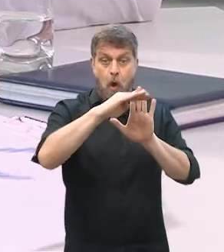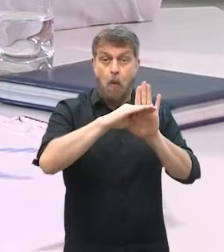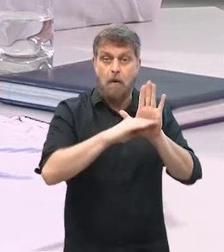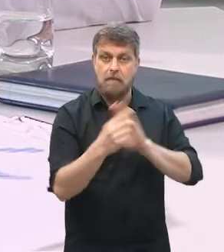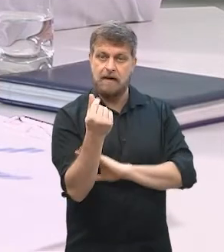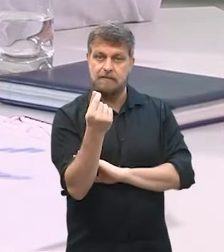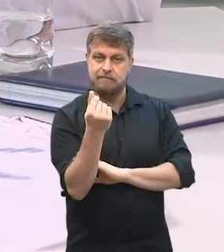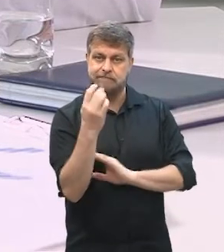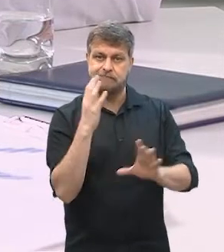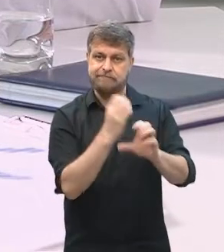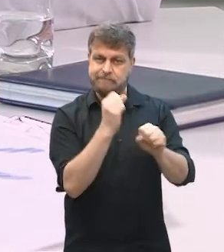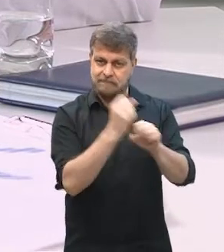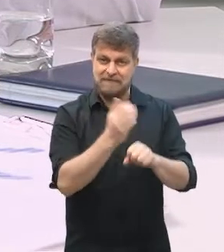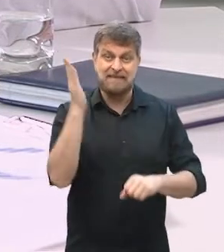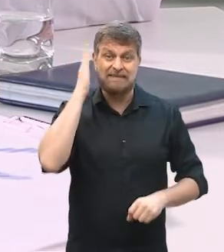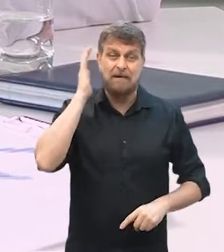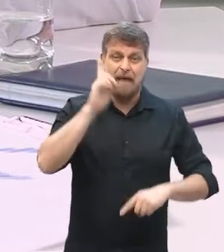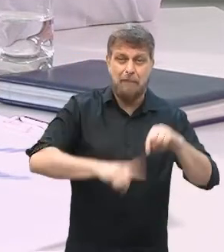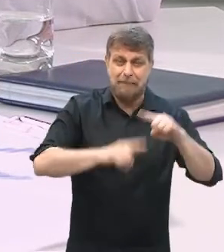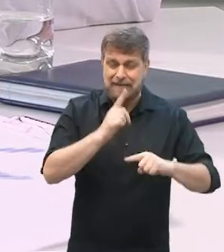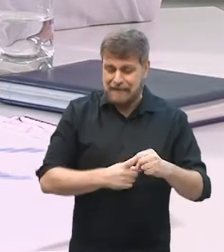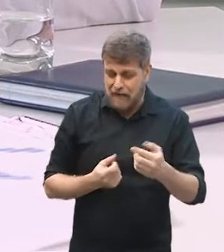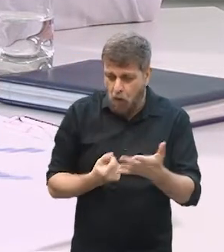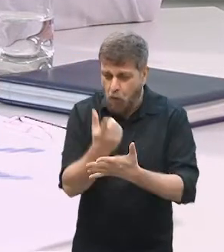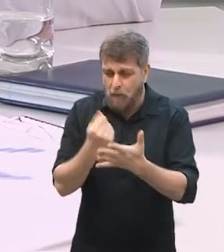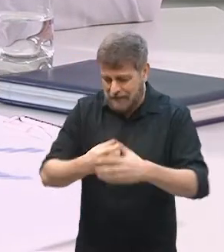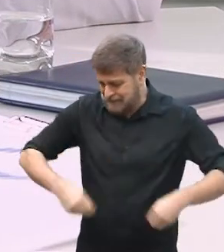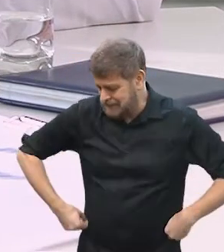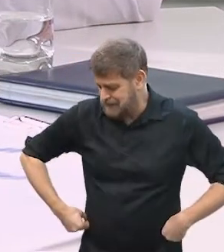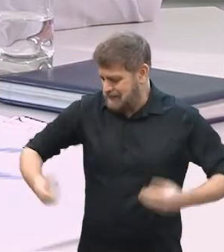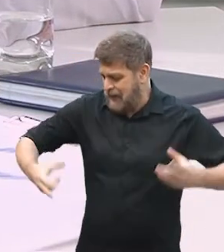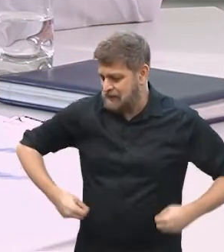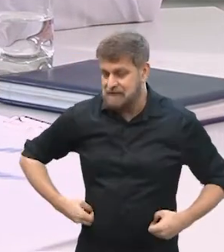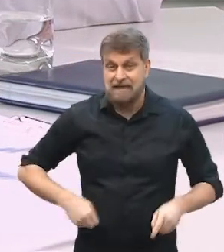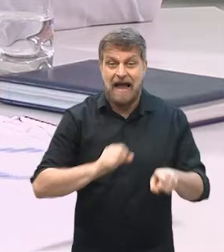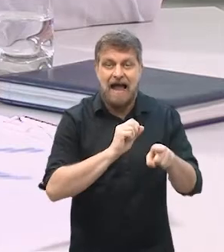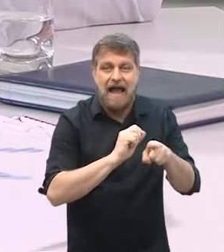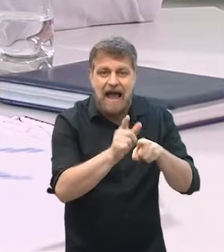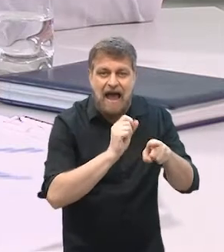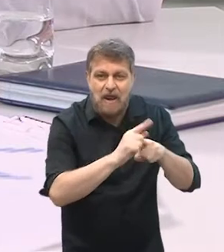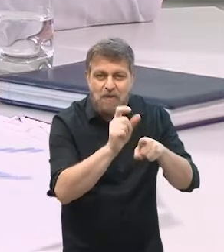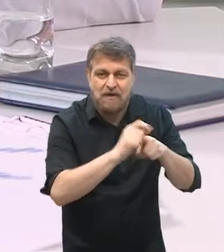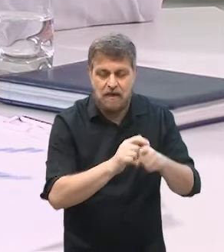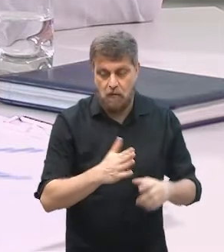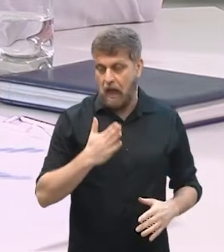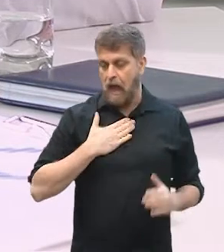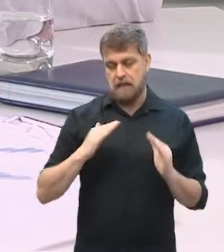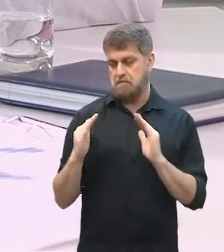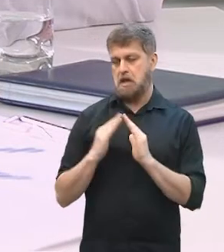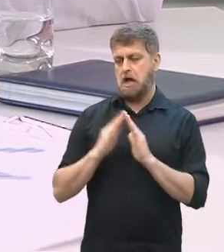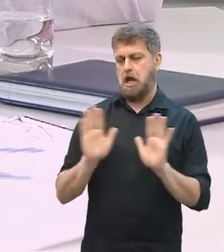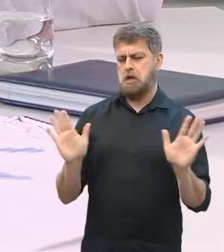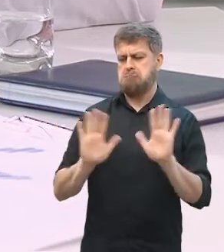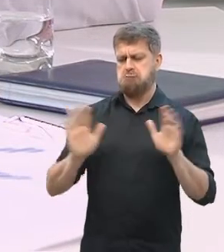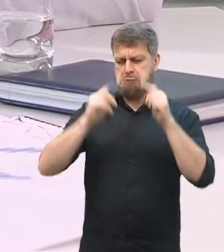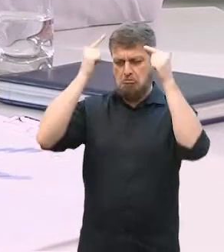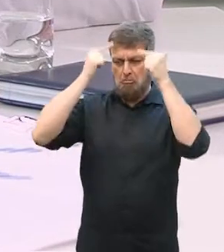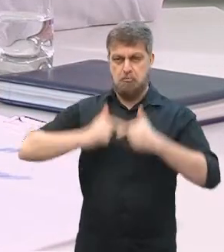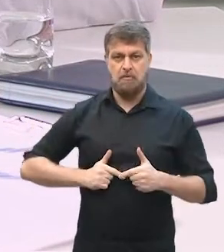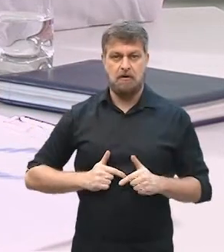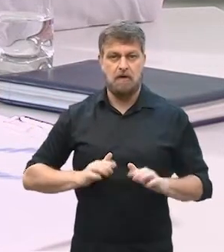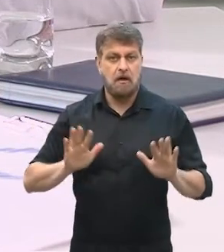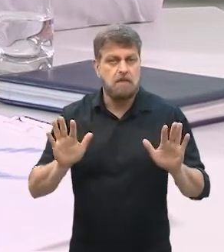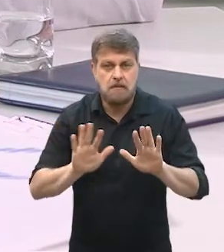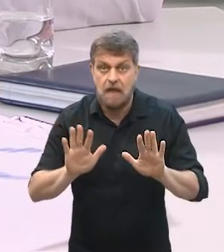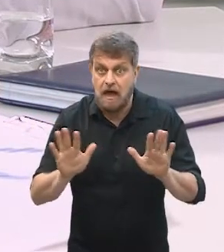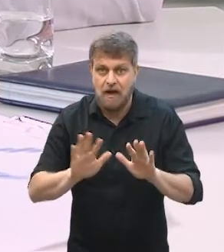olhar para os números, custo de matéria-prima, custo do local, né, eventualmente a pessoa fala, mas eu estou em casa mesmo, então eu não preciso levar